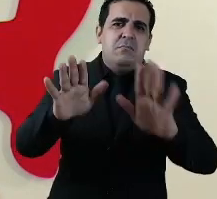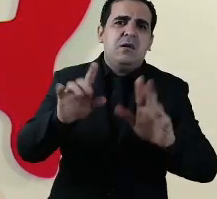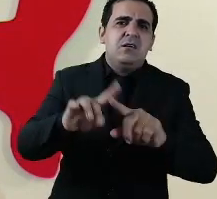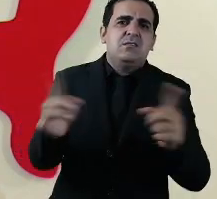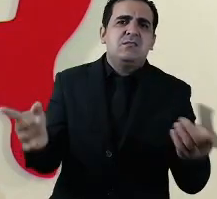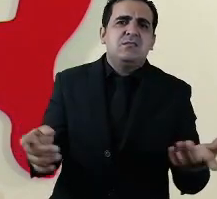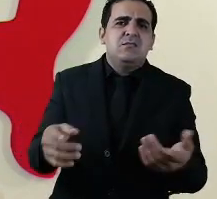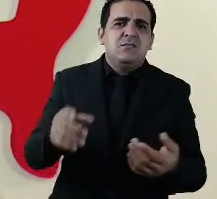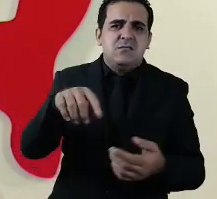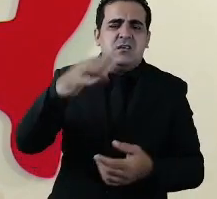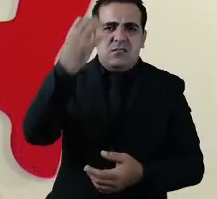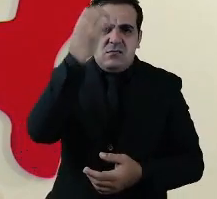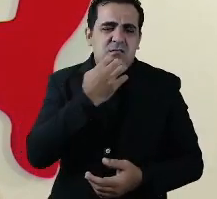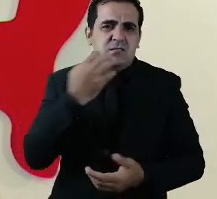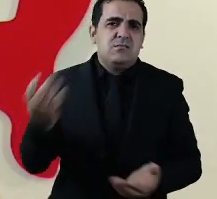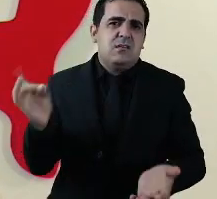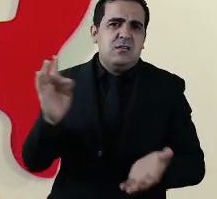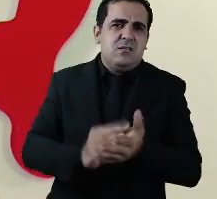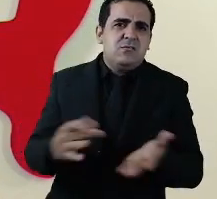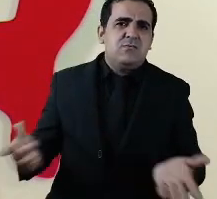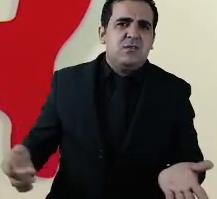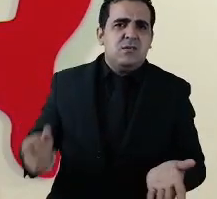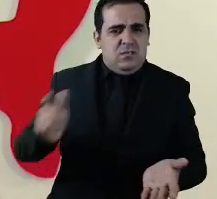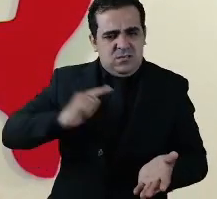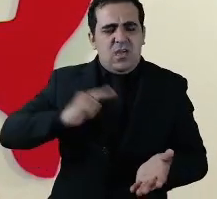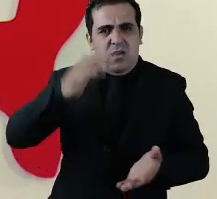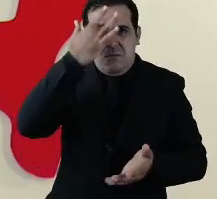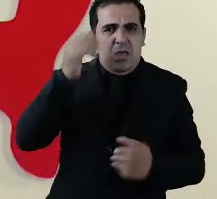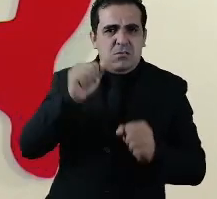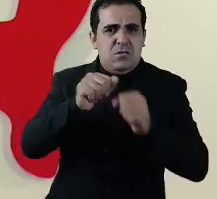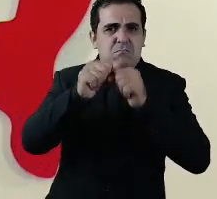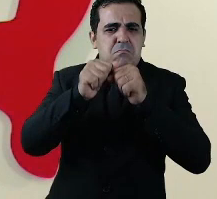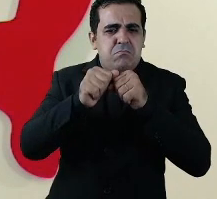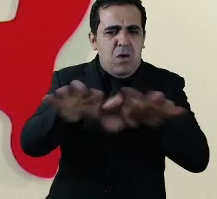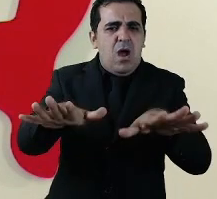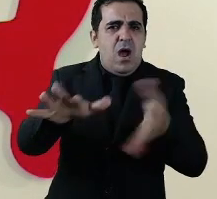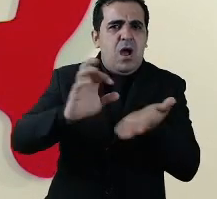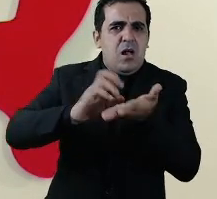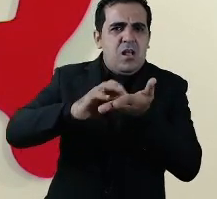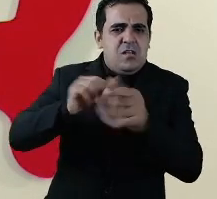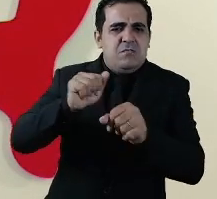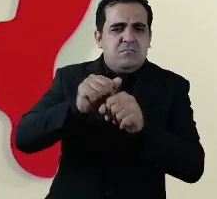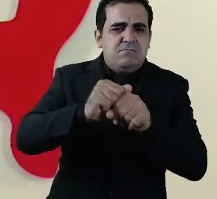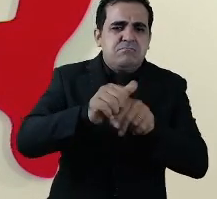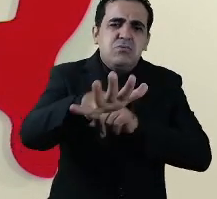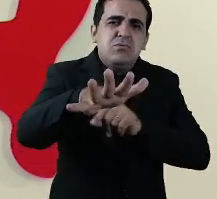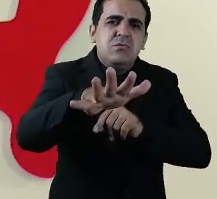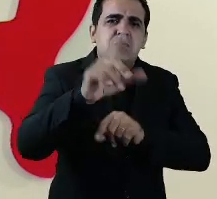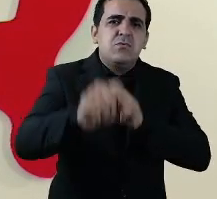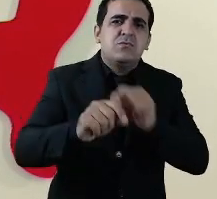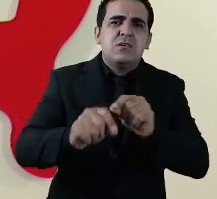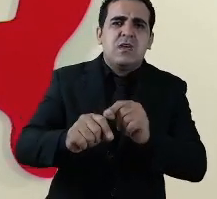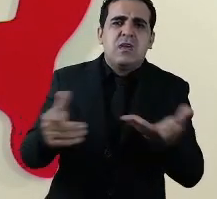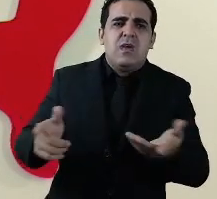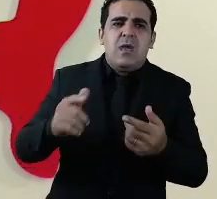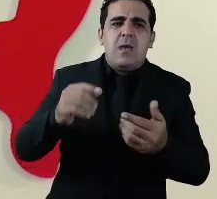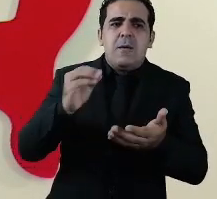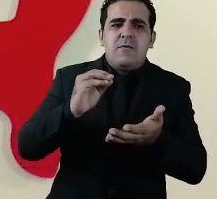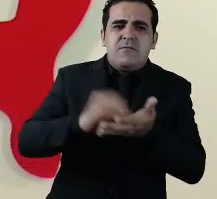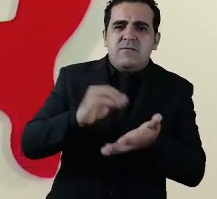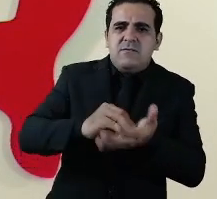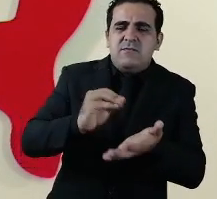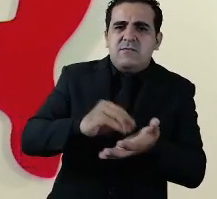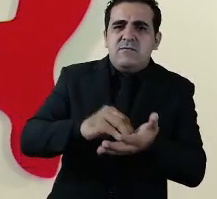terrivelmente trágico que haja gente que difunda esse tipo de fake news prestando imenso